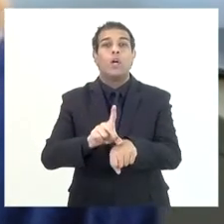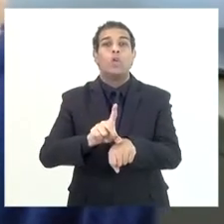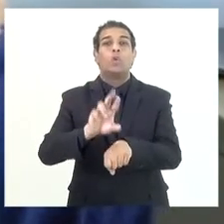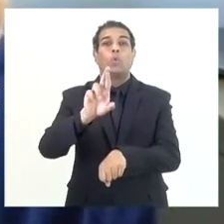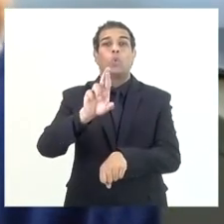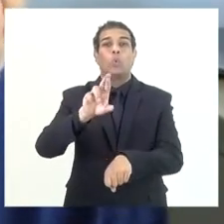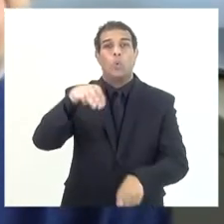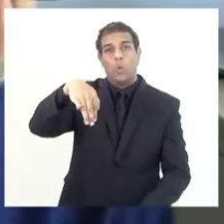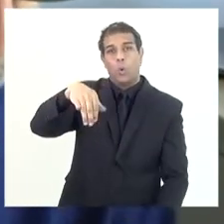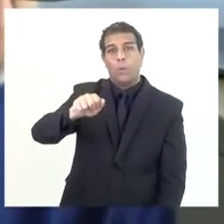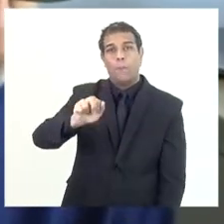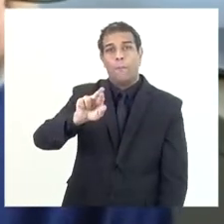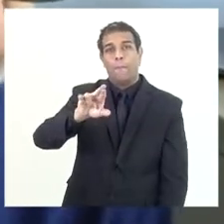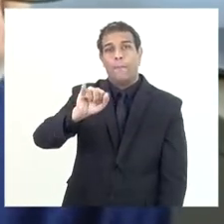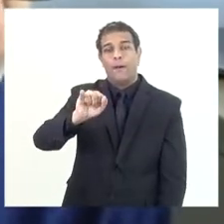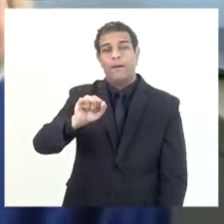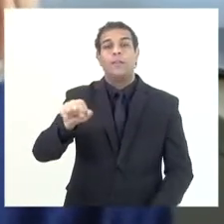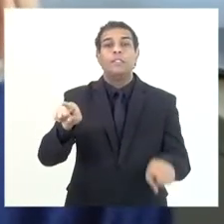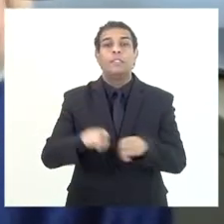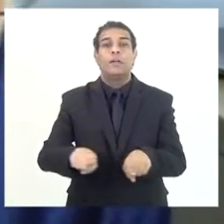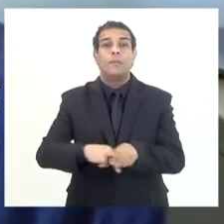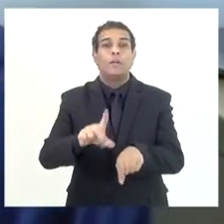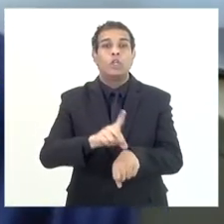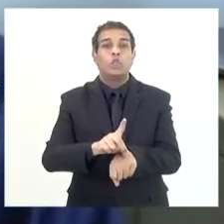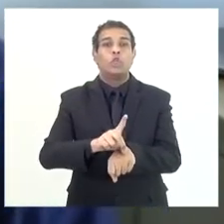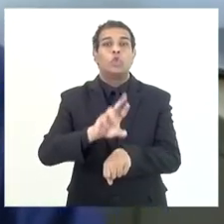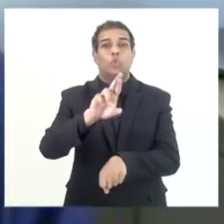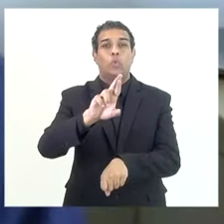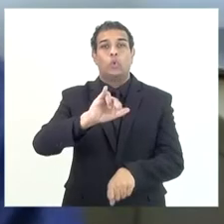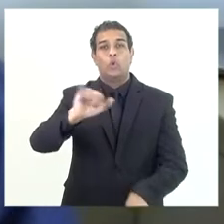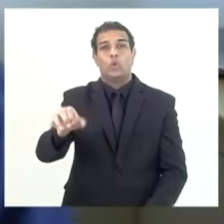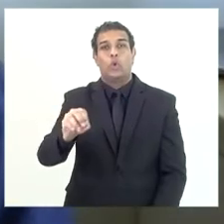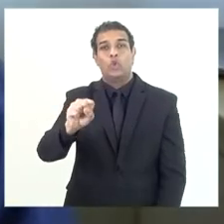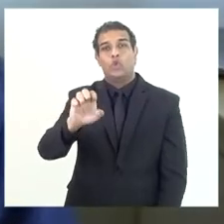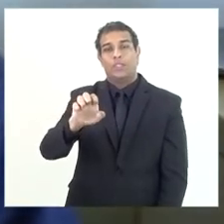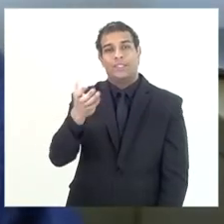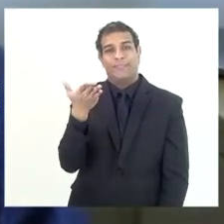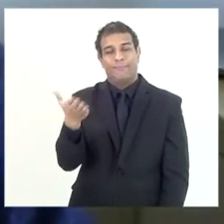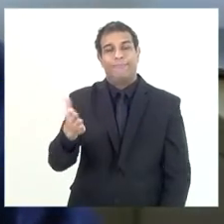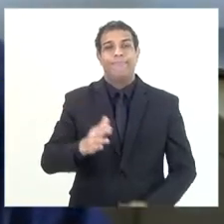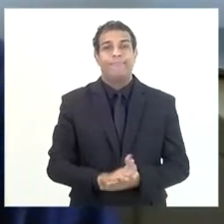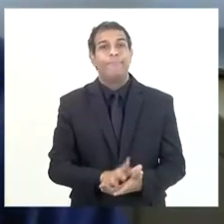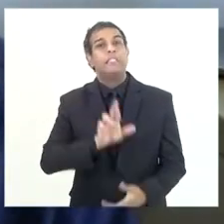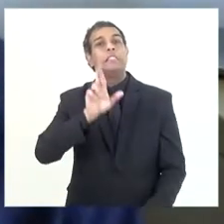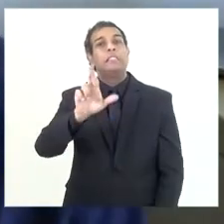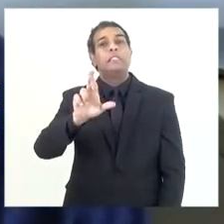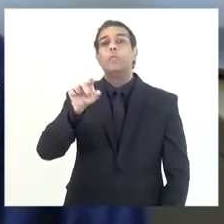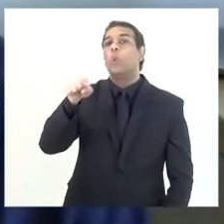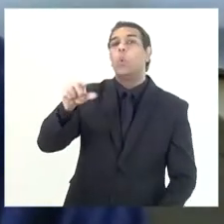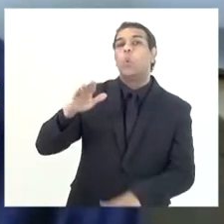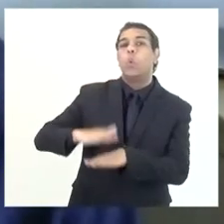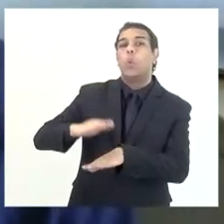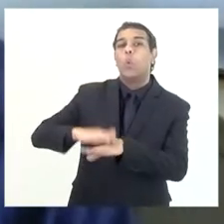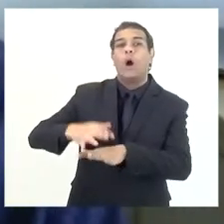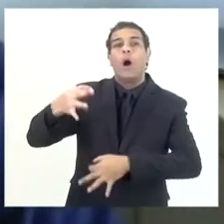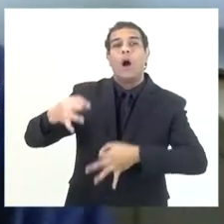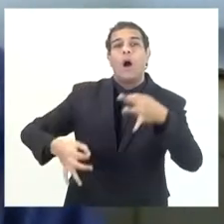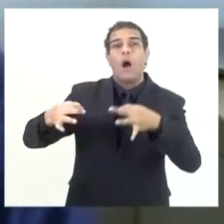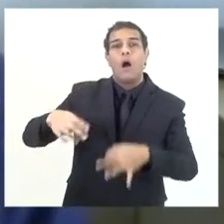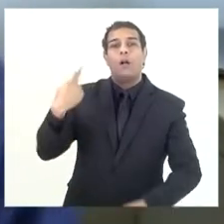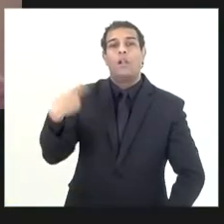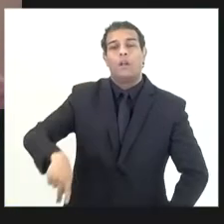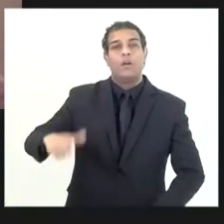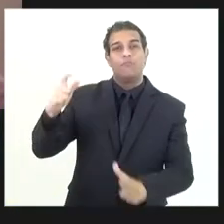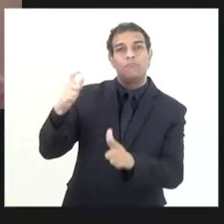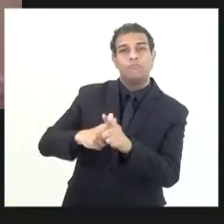Souza, doutor João Marcelo Gaio Souza, o representante do Tribunal de Contas